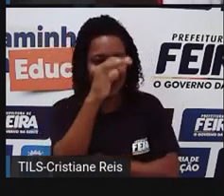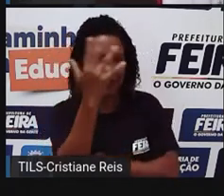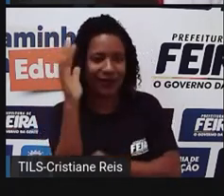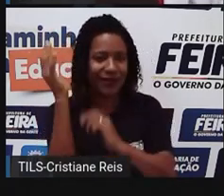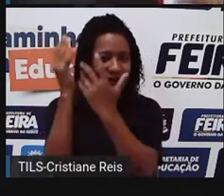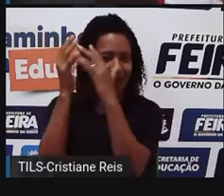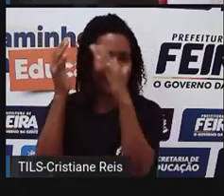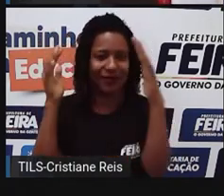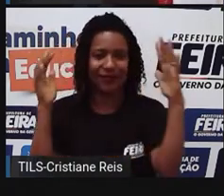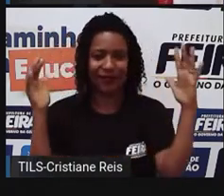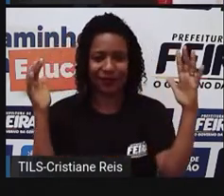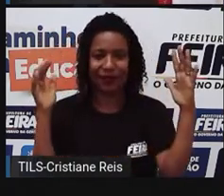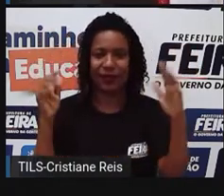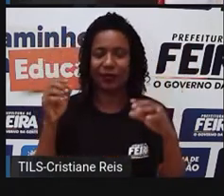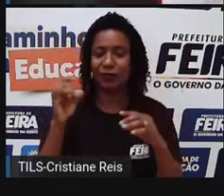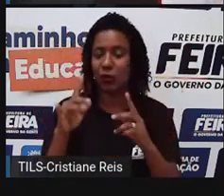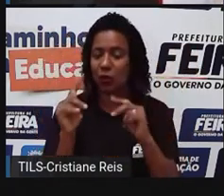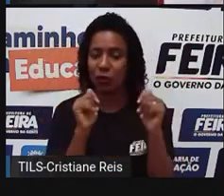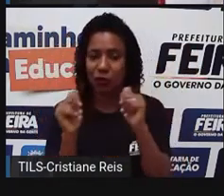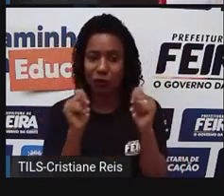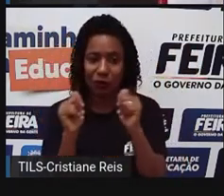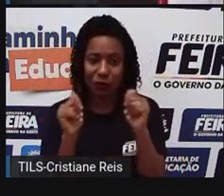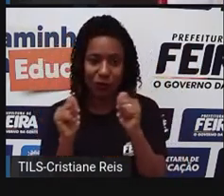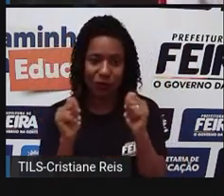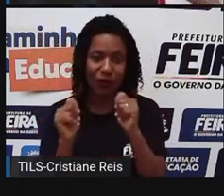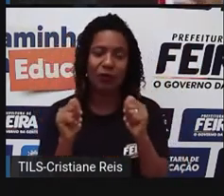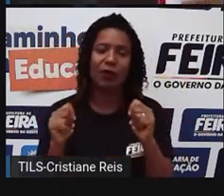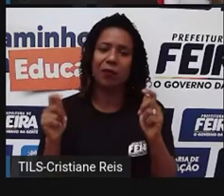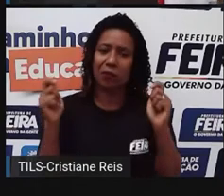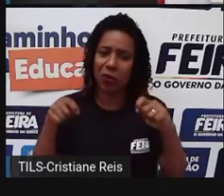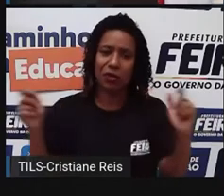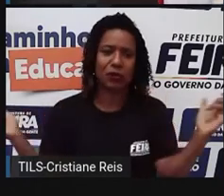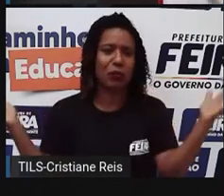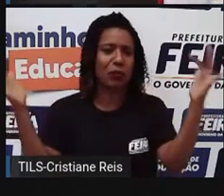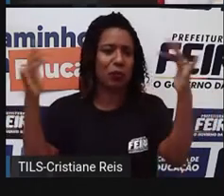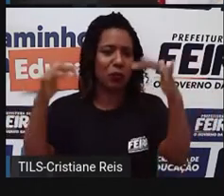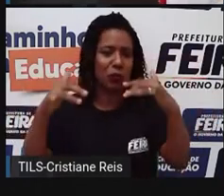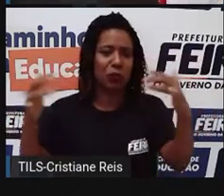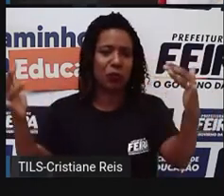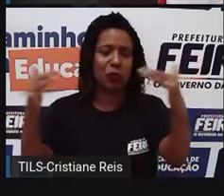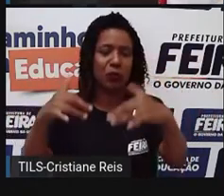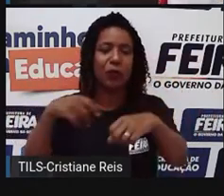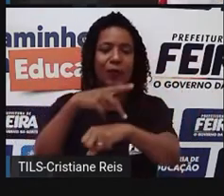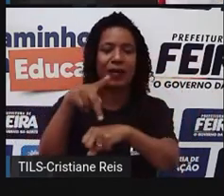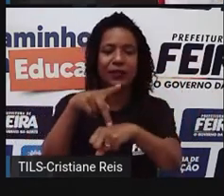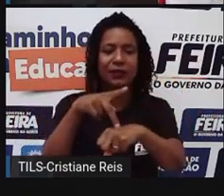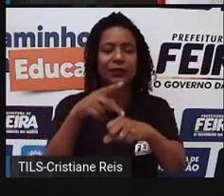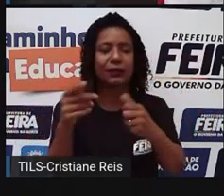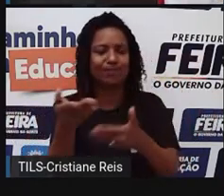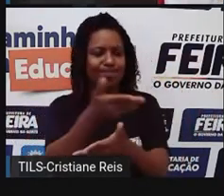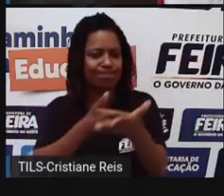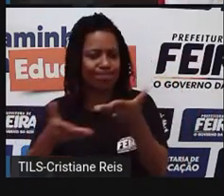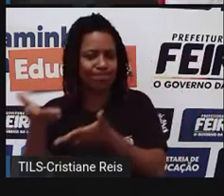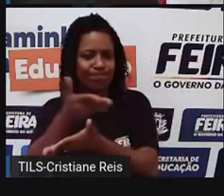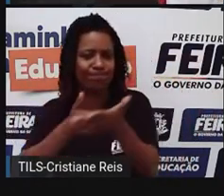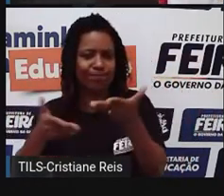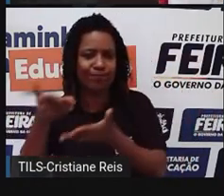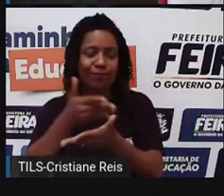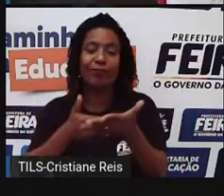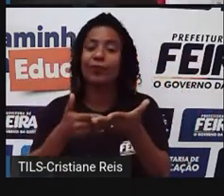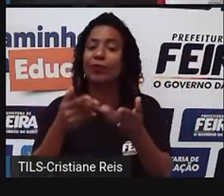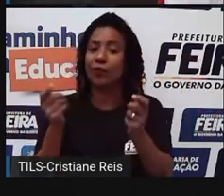não são só aspectos econômicos que eles falam, não são só aspectos comerciais, e nem relacionados à imigração.